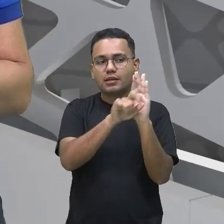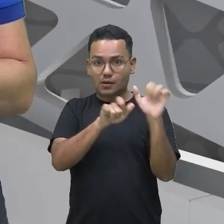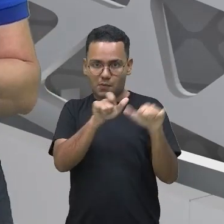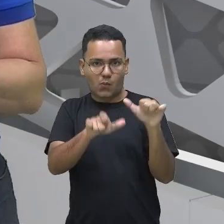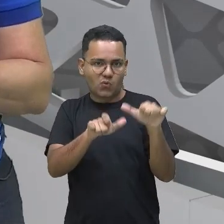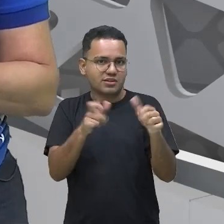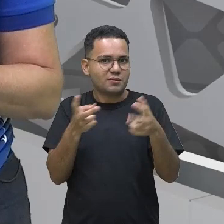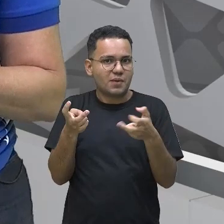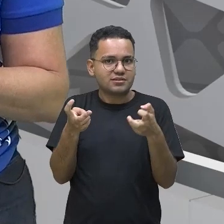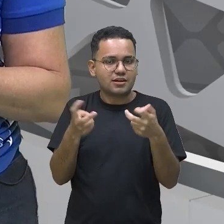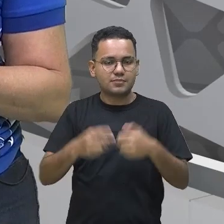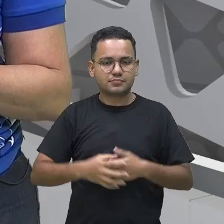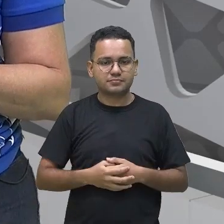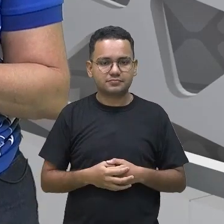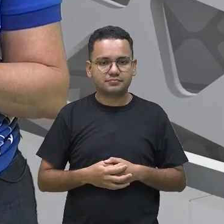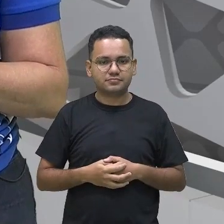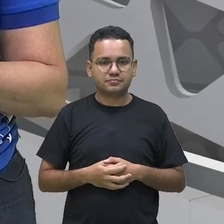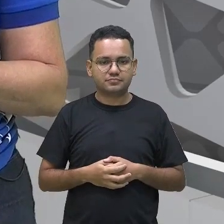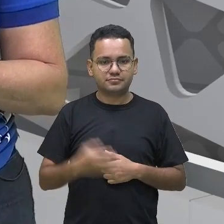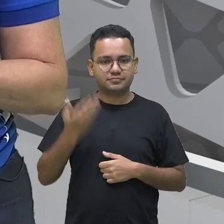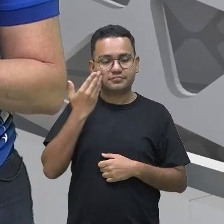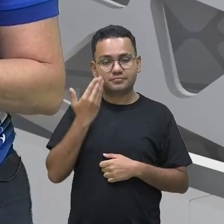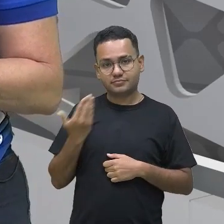vai para a terceira.